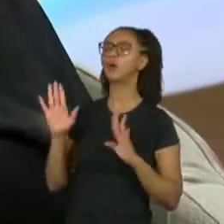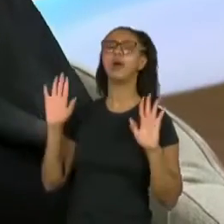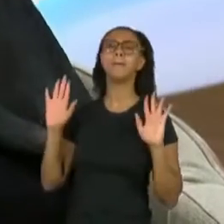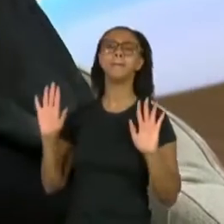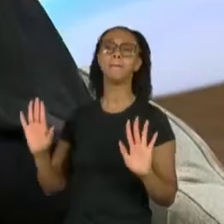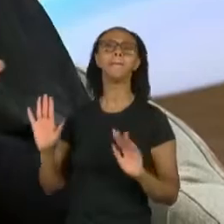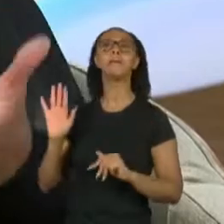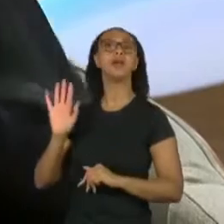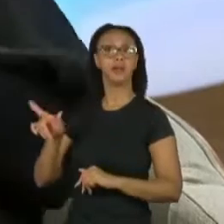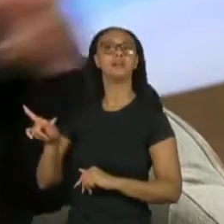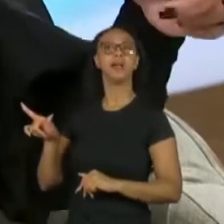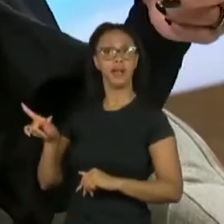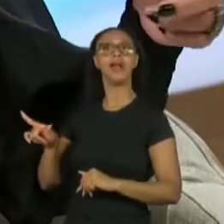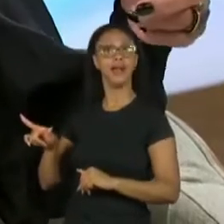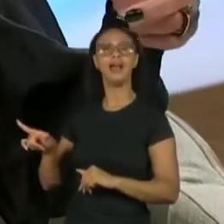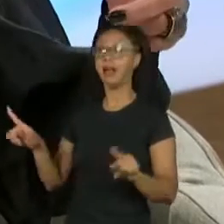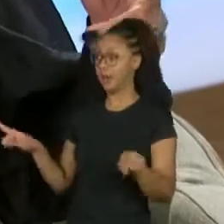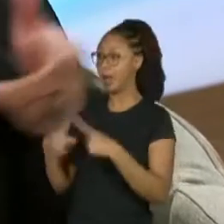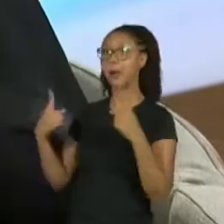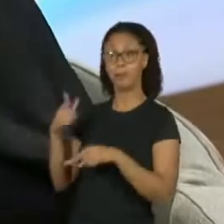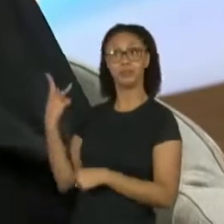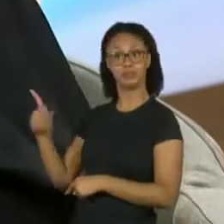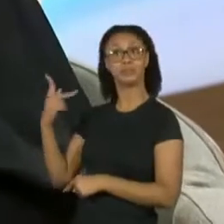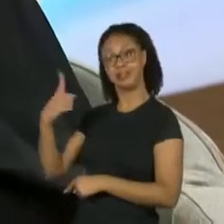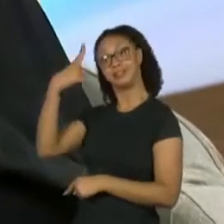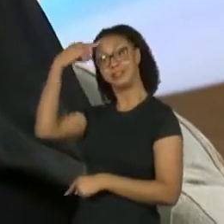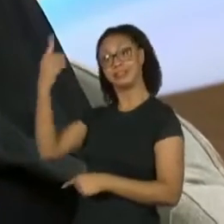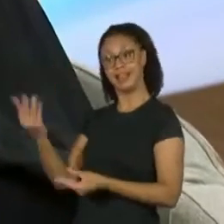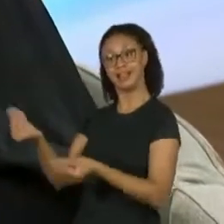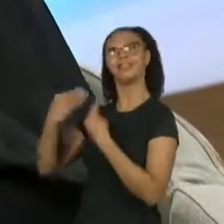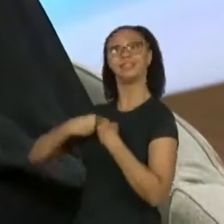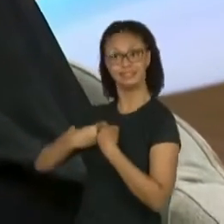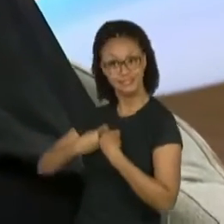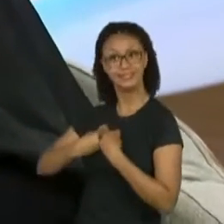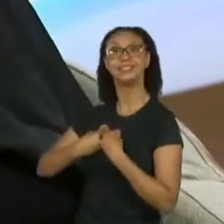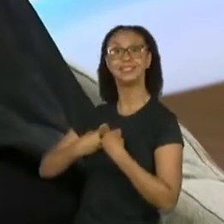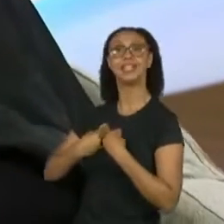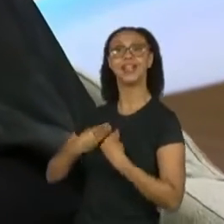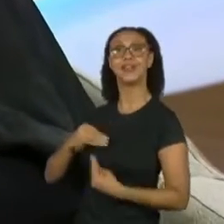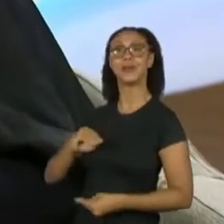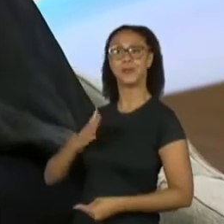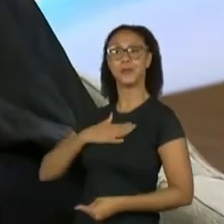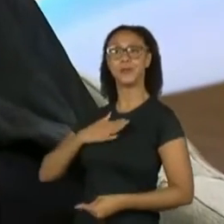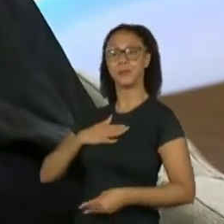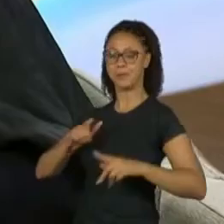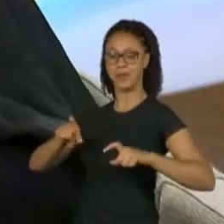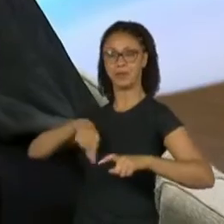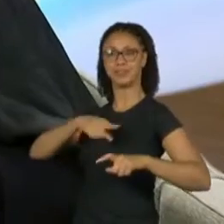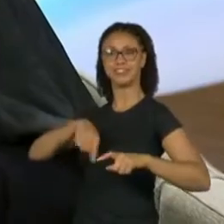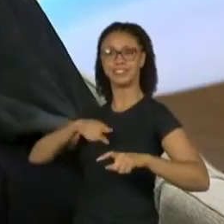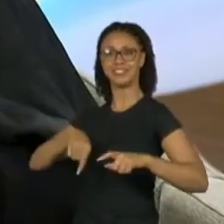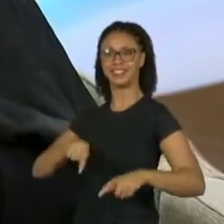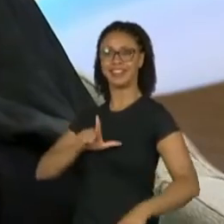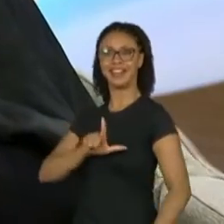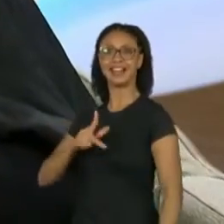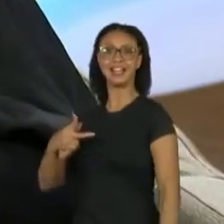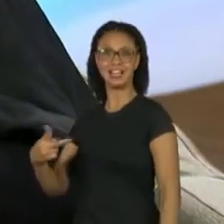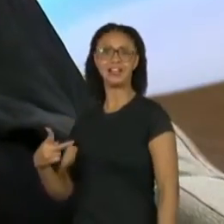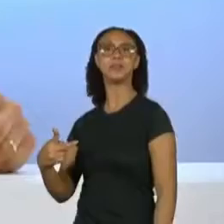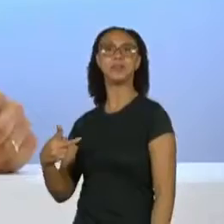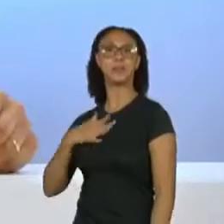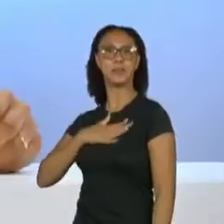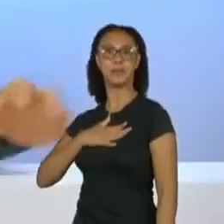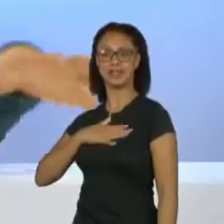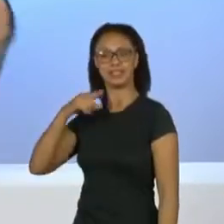mesmo assim ela fez a música que abre o LP, né? Muito prazer, Zezé. Ela e o Roberto.